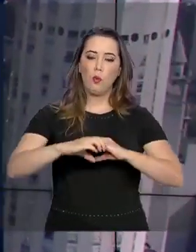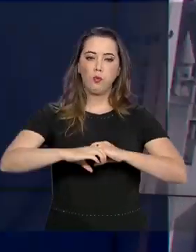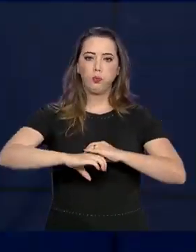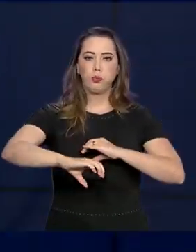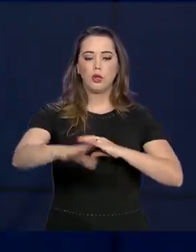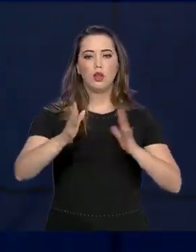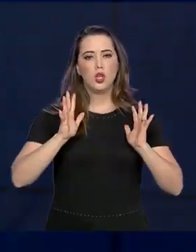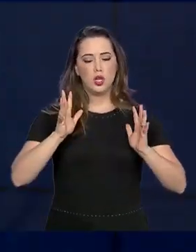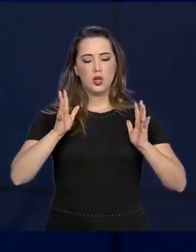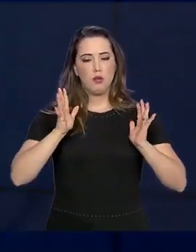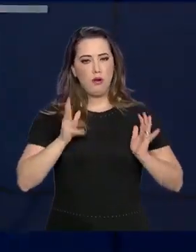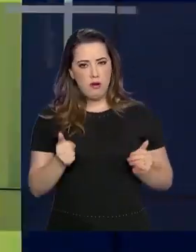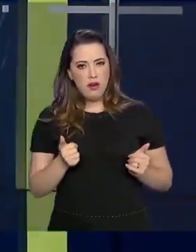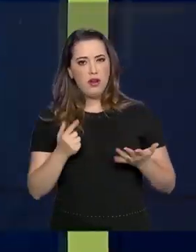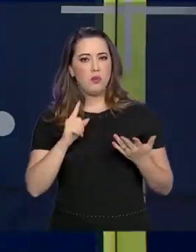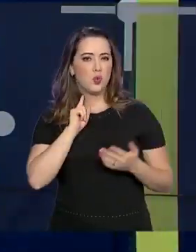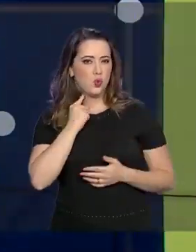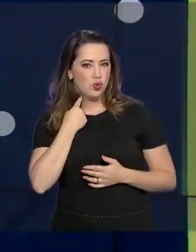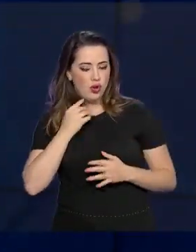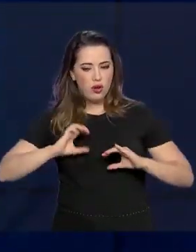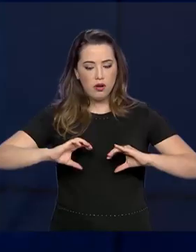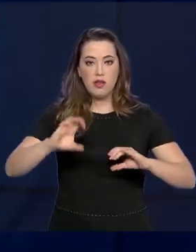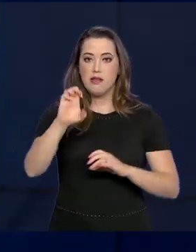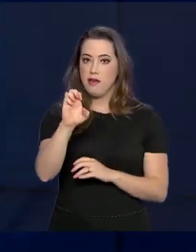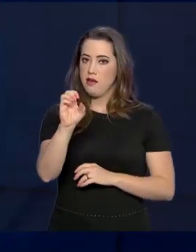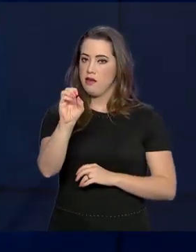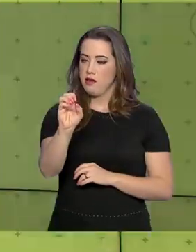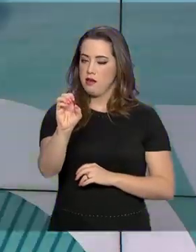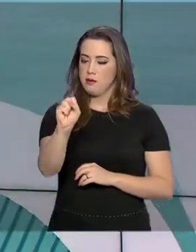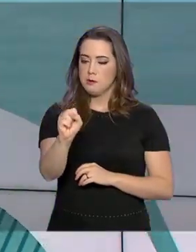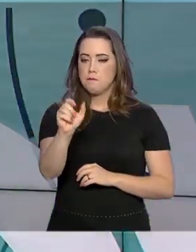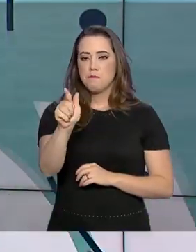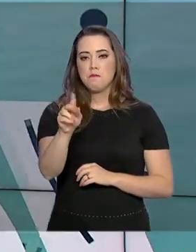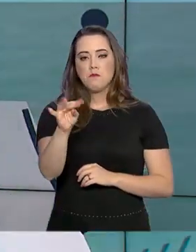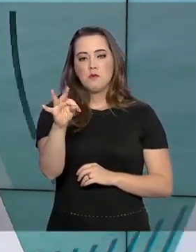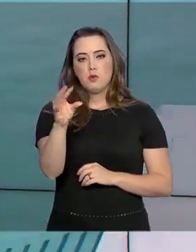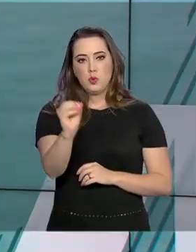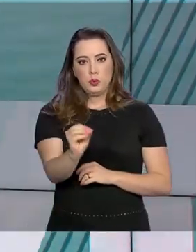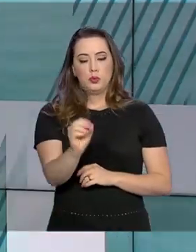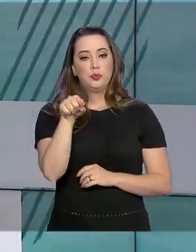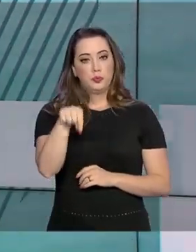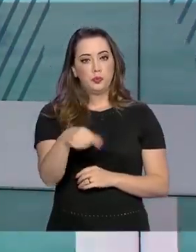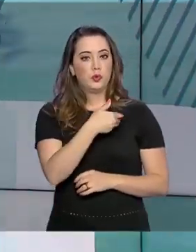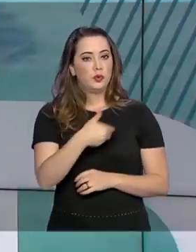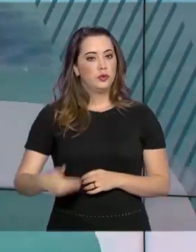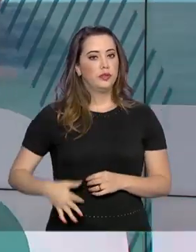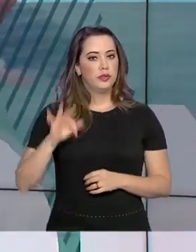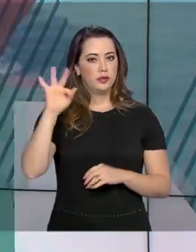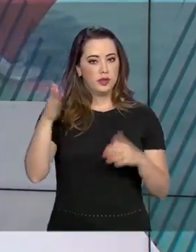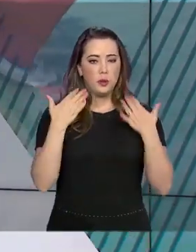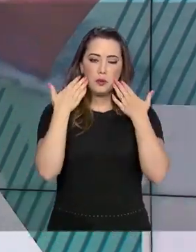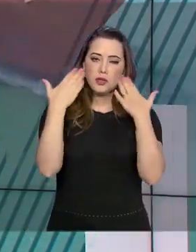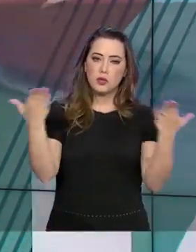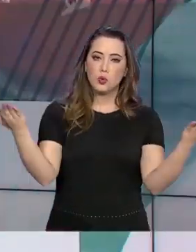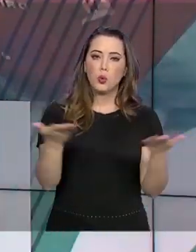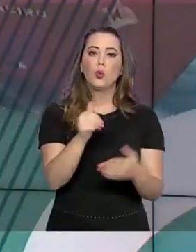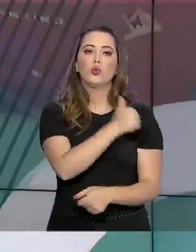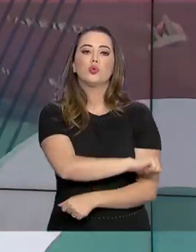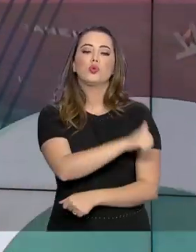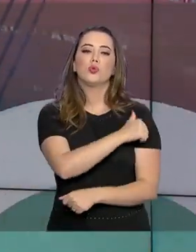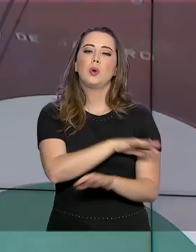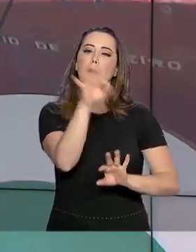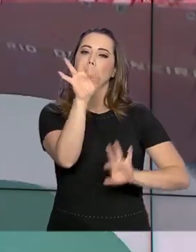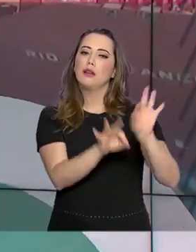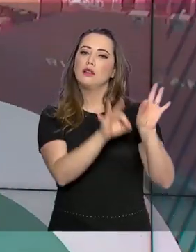esgoto. Para reverter este quadro, o Governo Federal apresentou hoje, no Rio de Janeiro, um plano para facilitar licitações